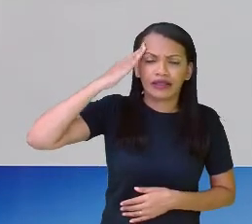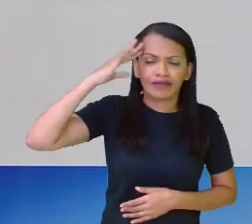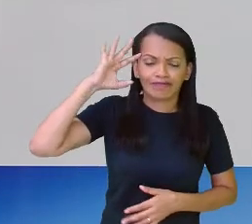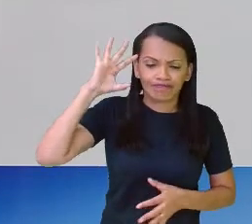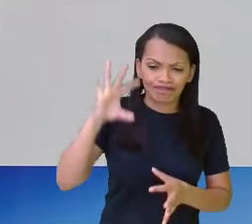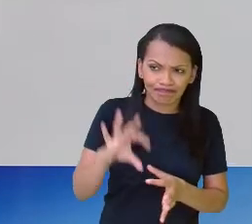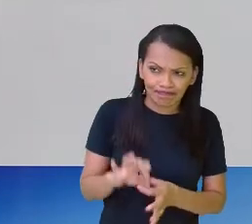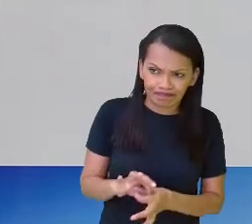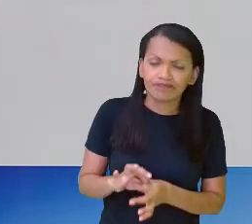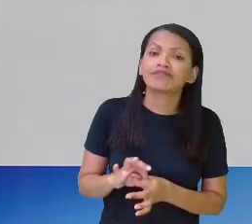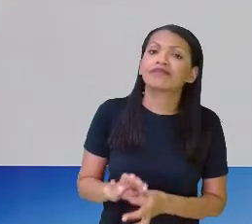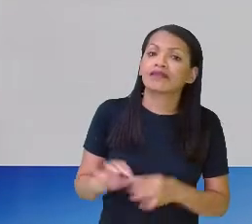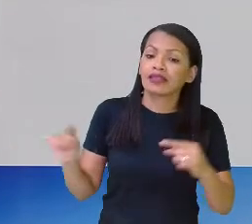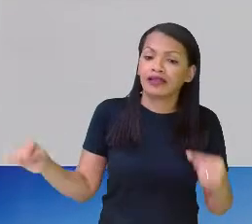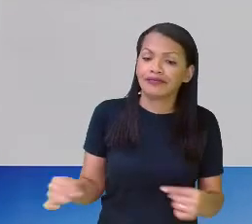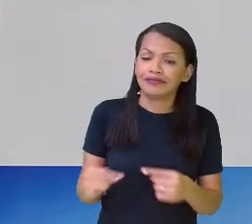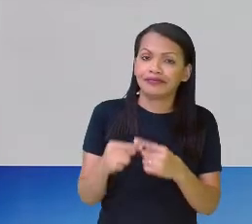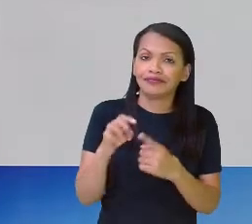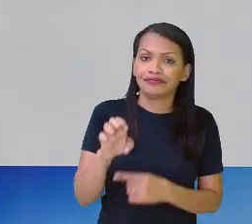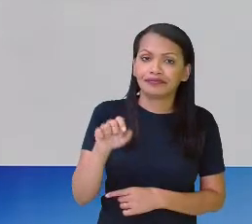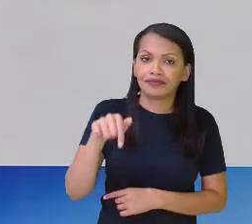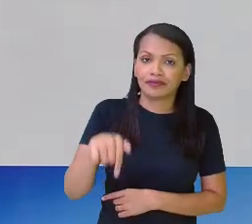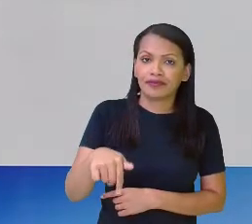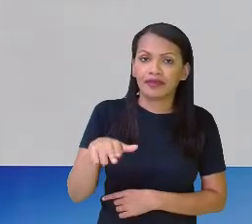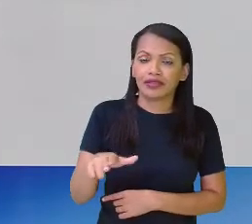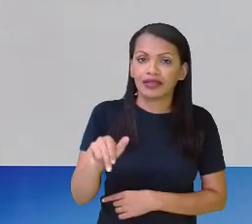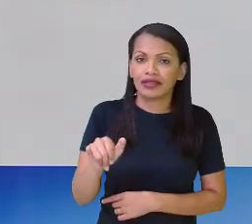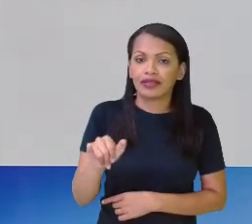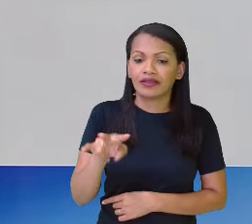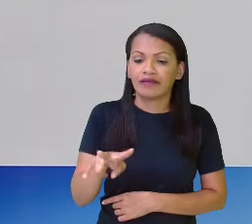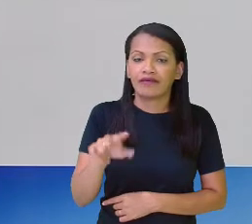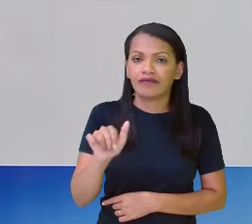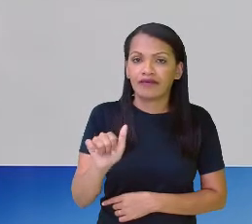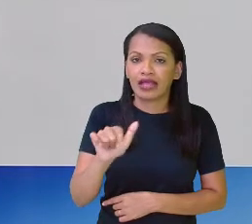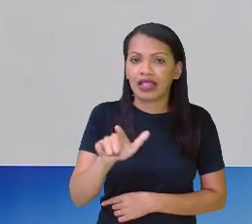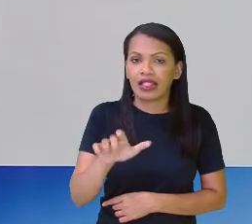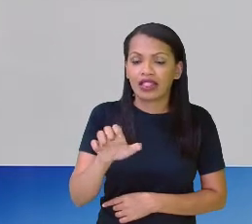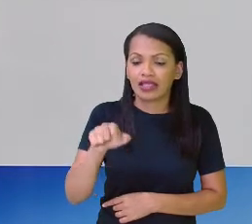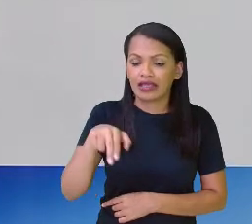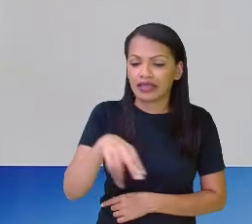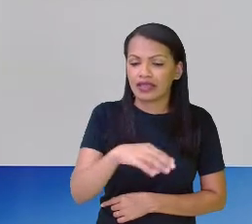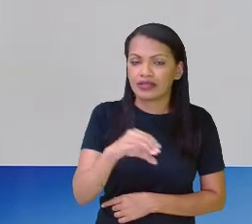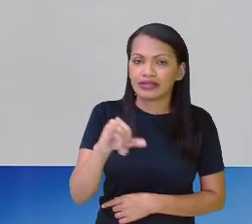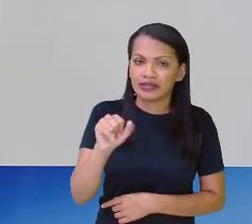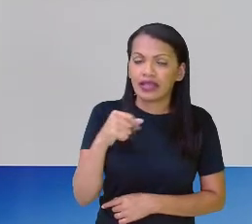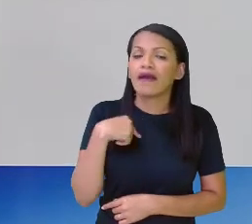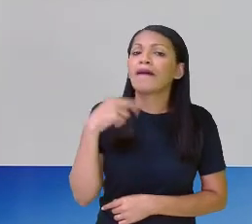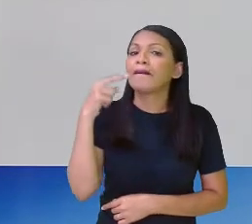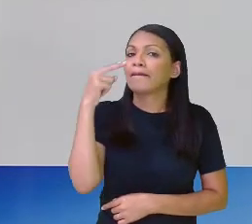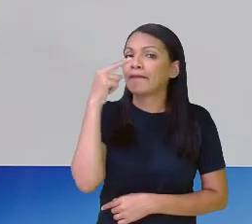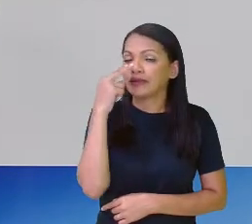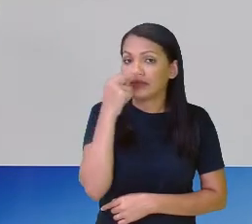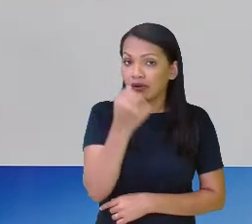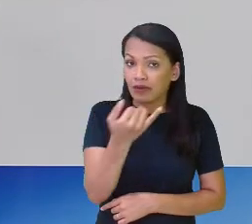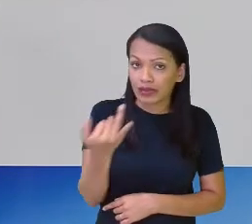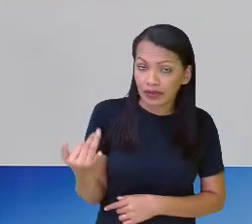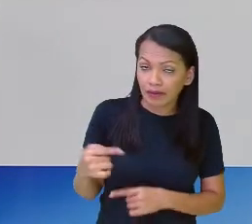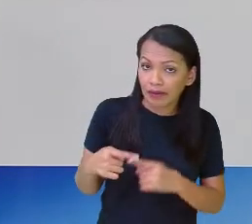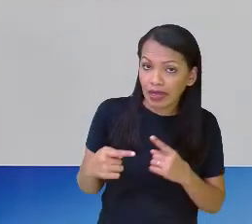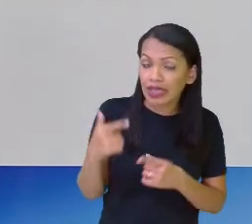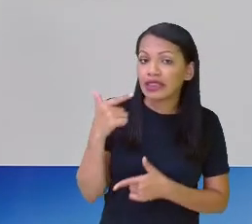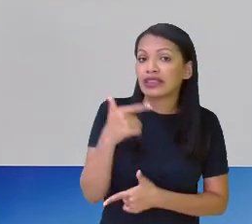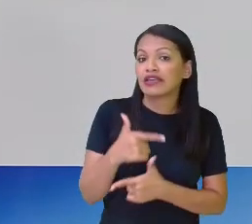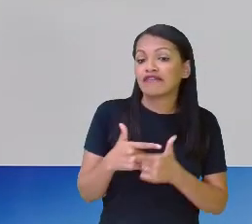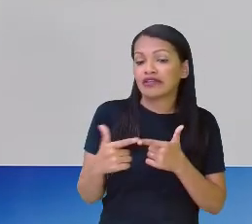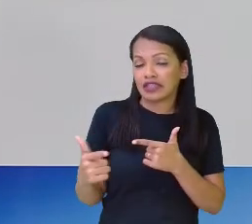das equivalências. Eu tenho a mesma quantidade. Eu só que foi dividido